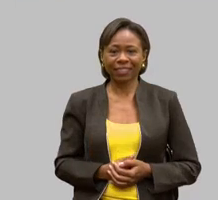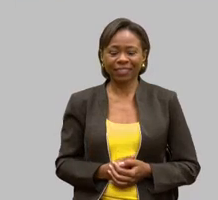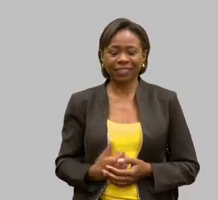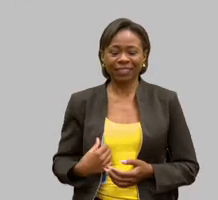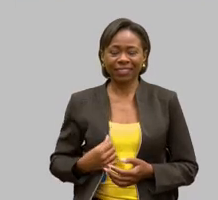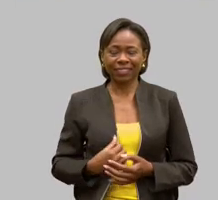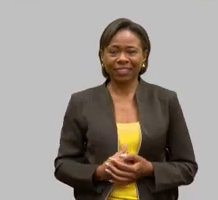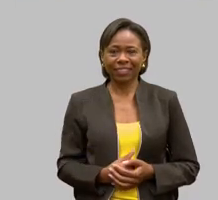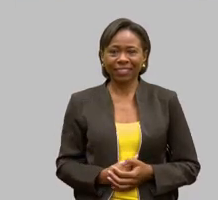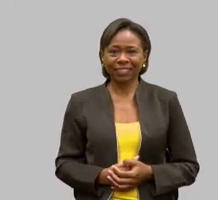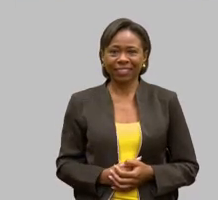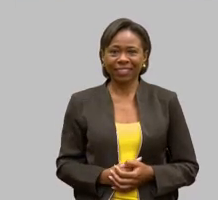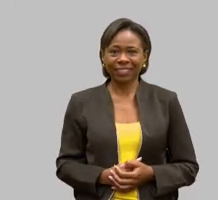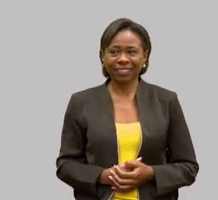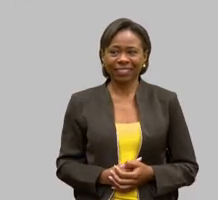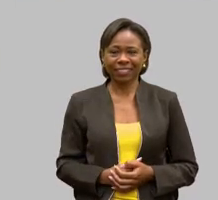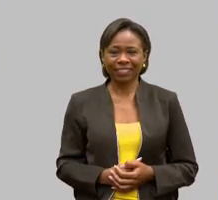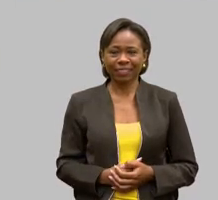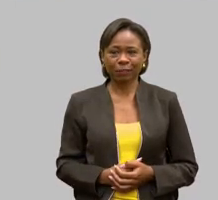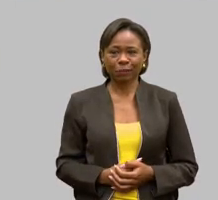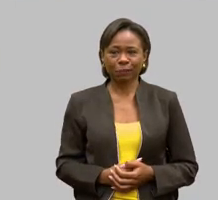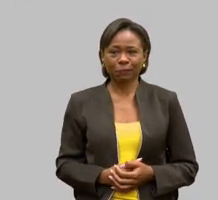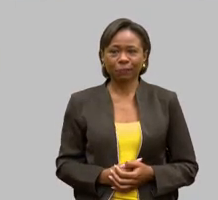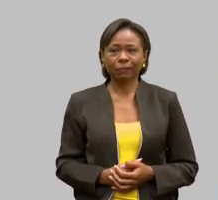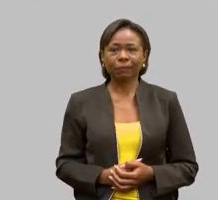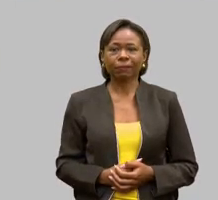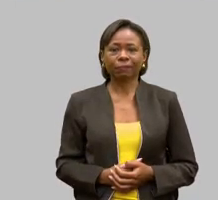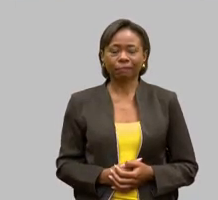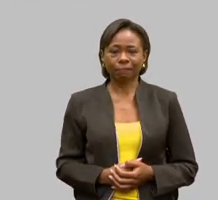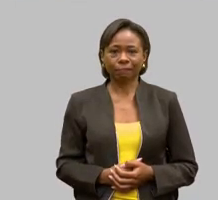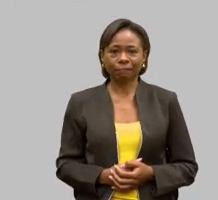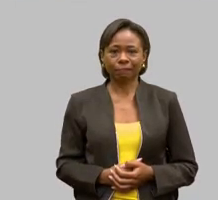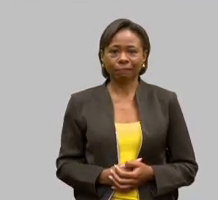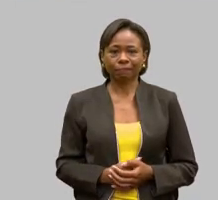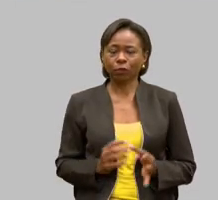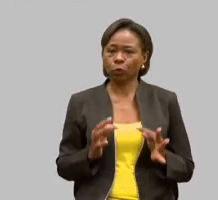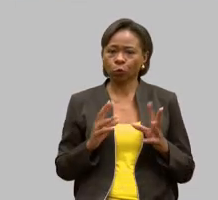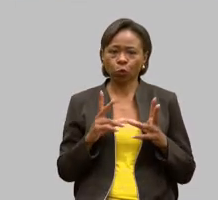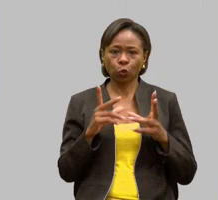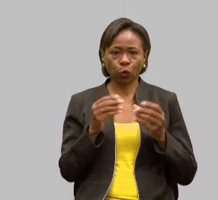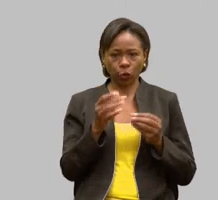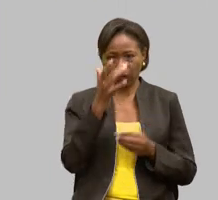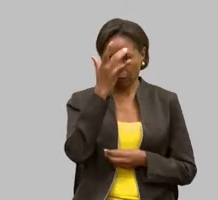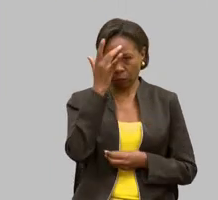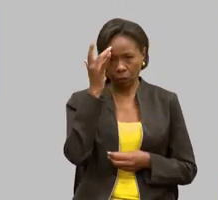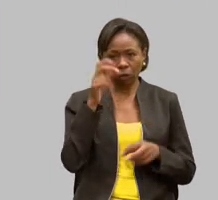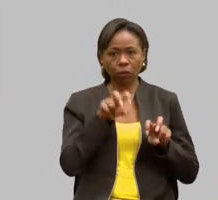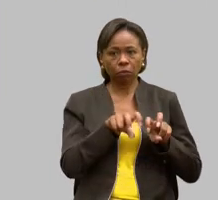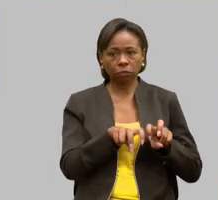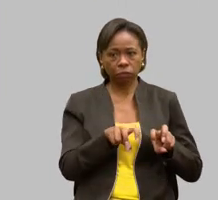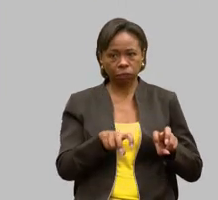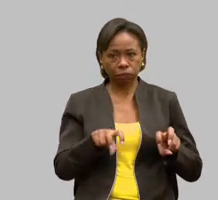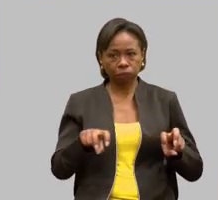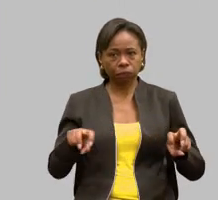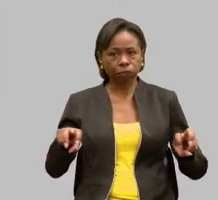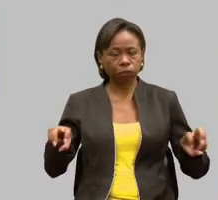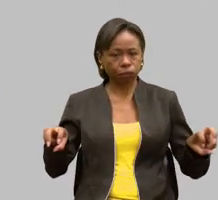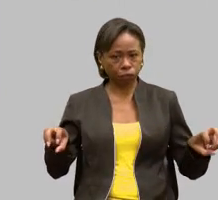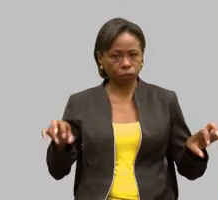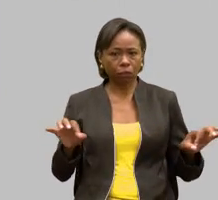Então, os assentos, todo mundo já nos seus assentos devidos. Vamos